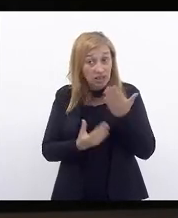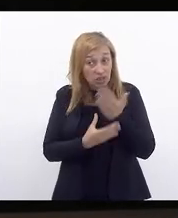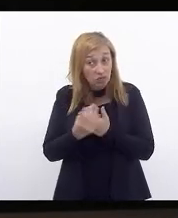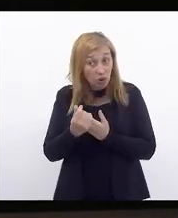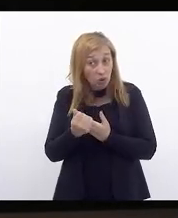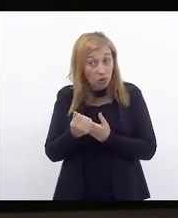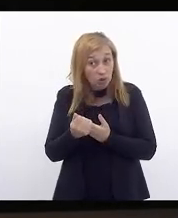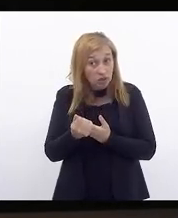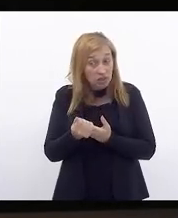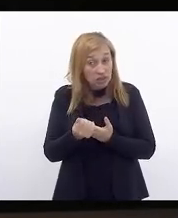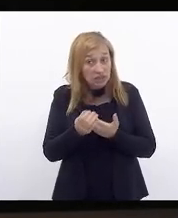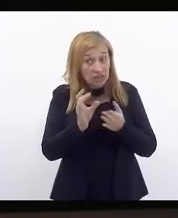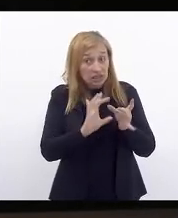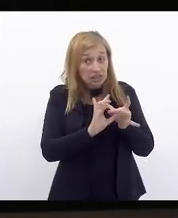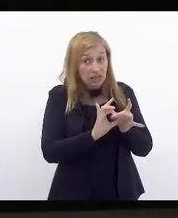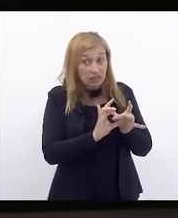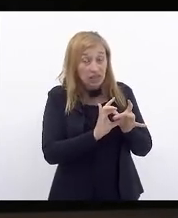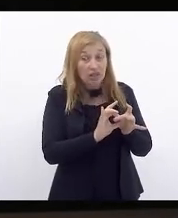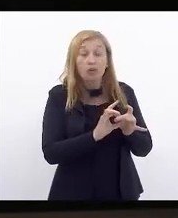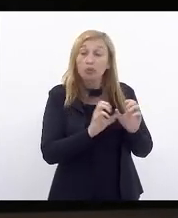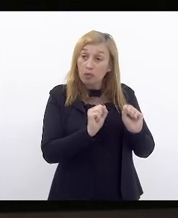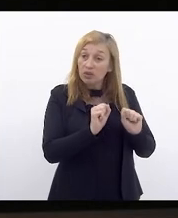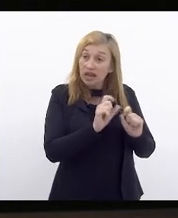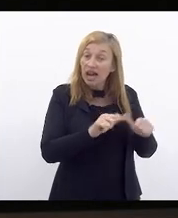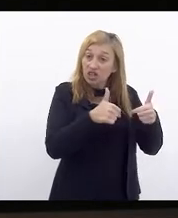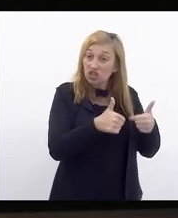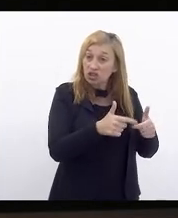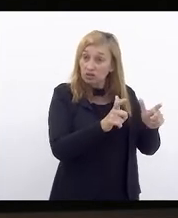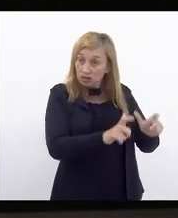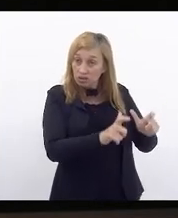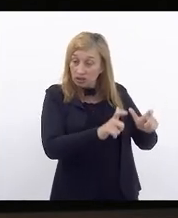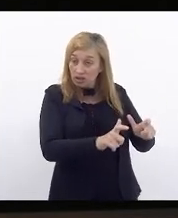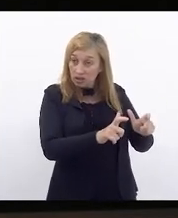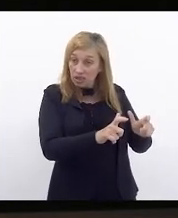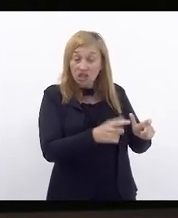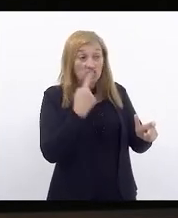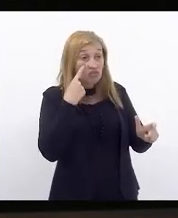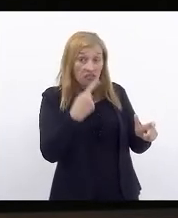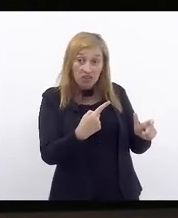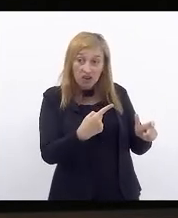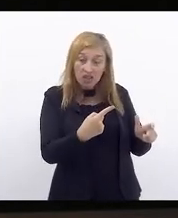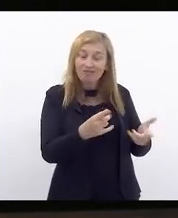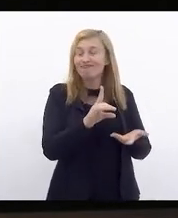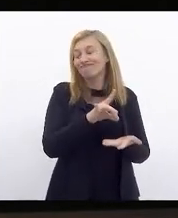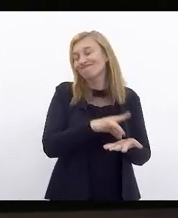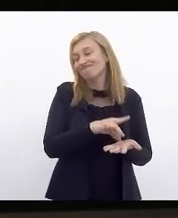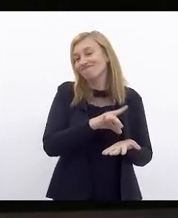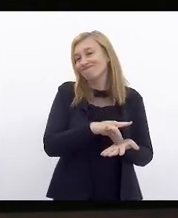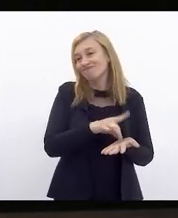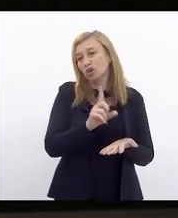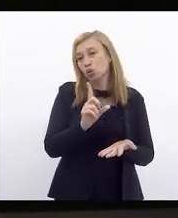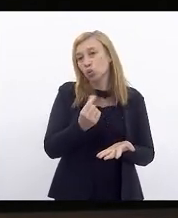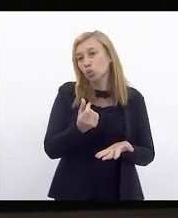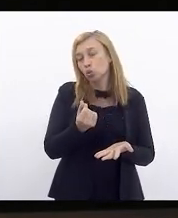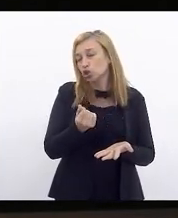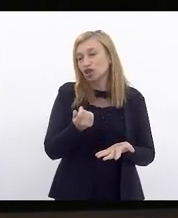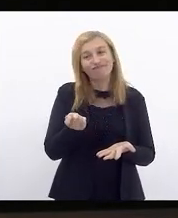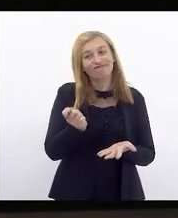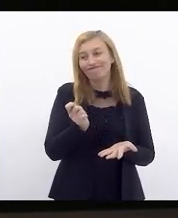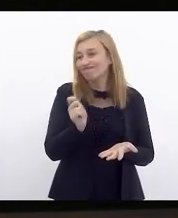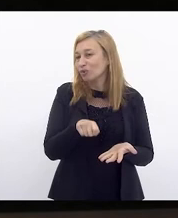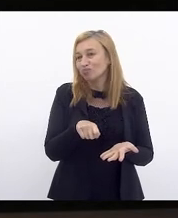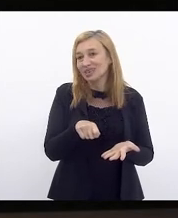disponibilidade para isto, a gente vai ver que realmente o dinheiro não vai dar